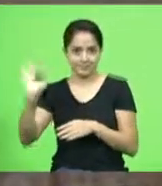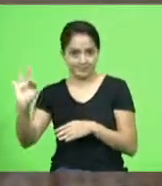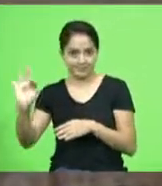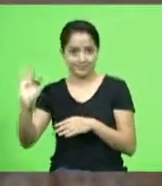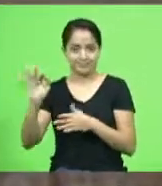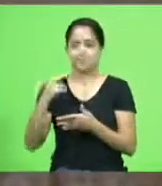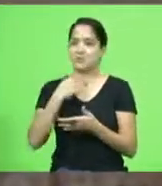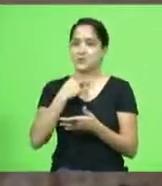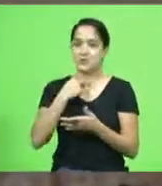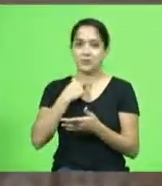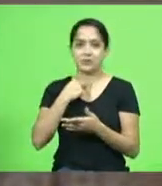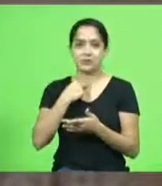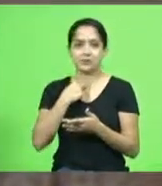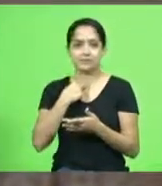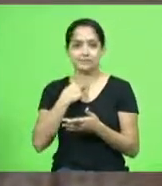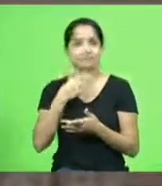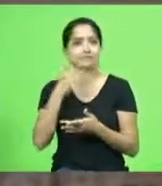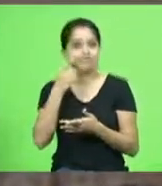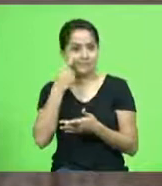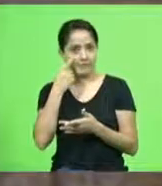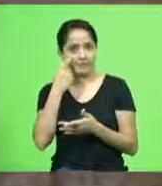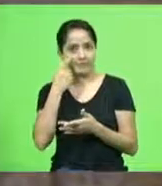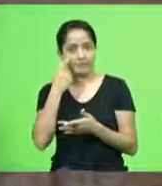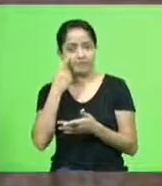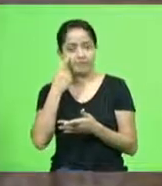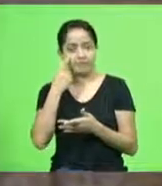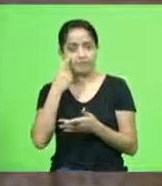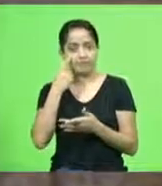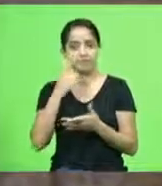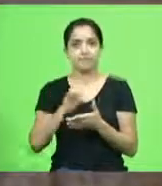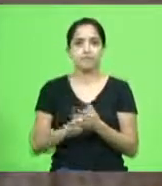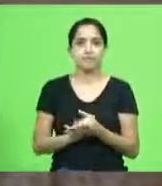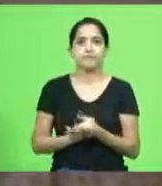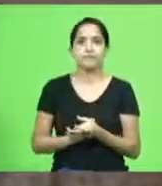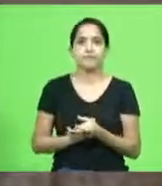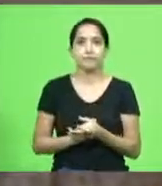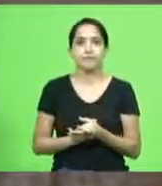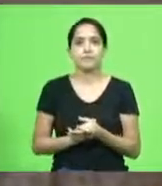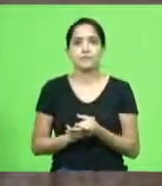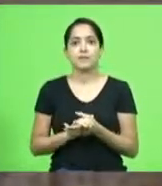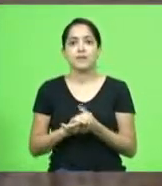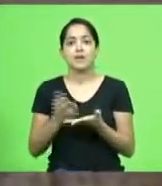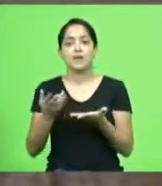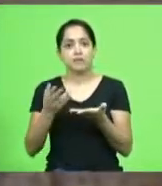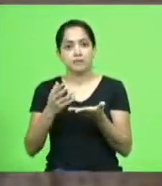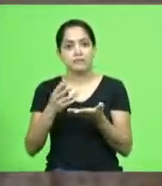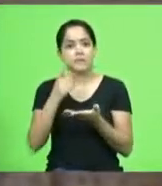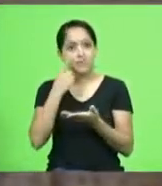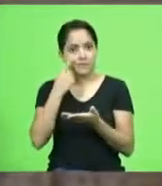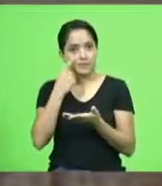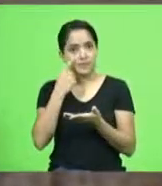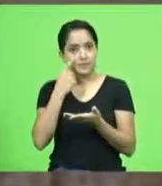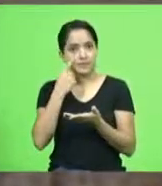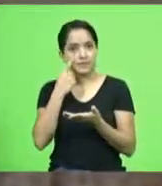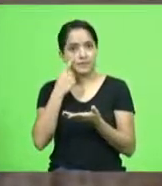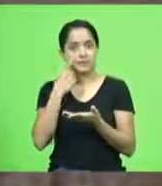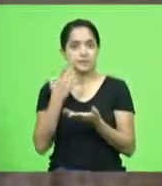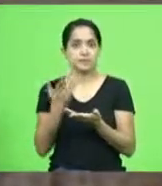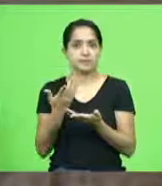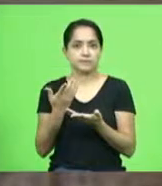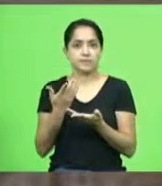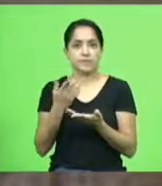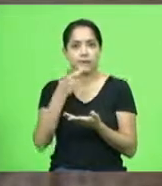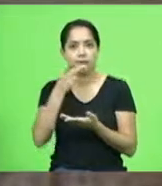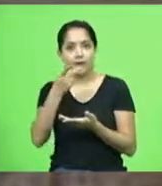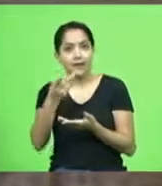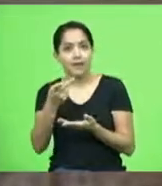experimenta mexer lá no no caviar na lagosta do dos